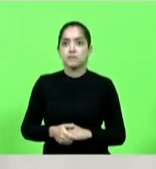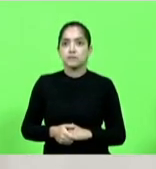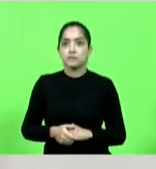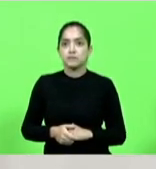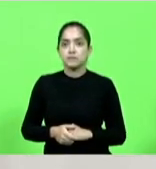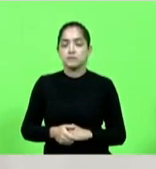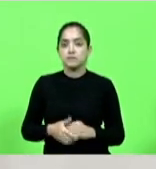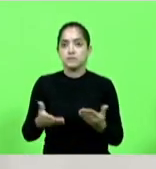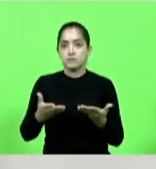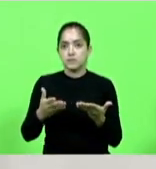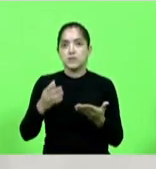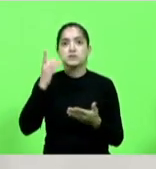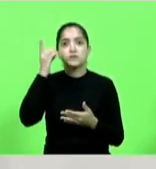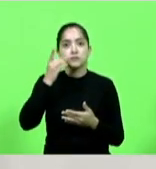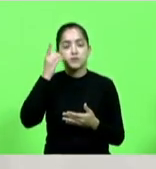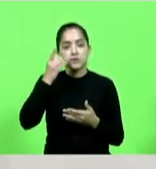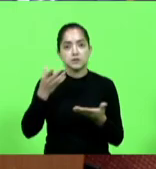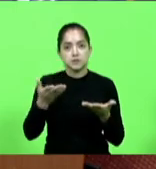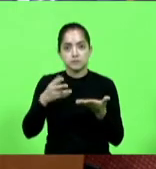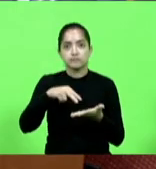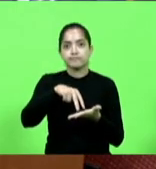deputado gostaria de fazer uso da palavra